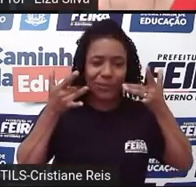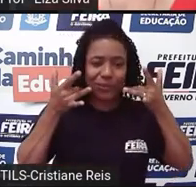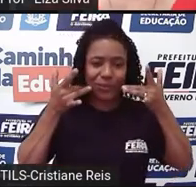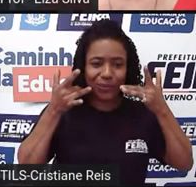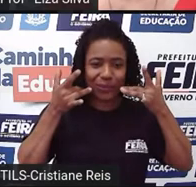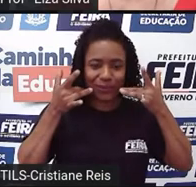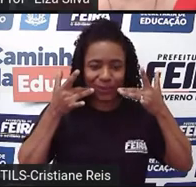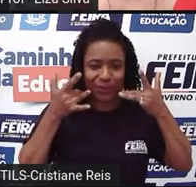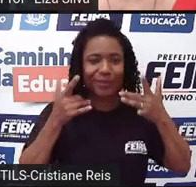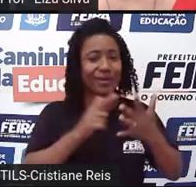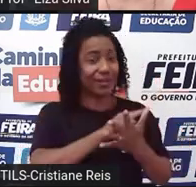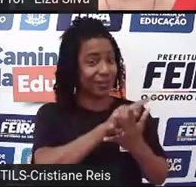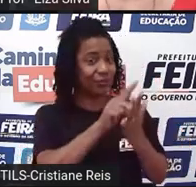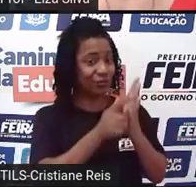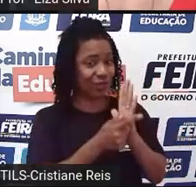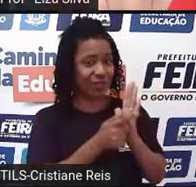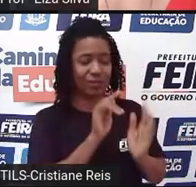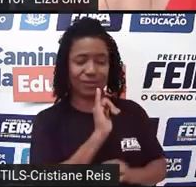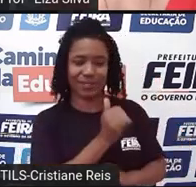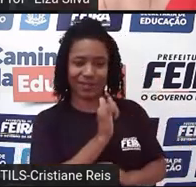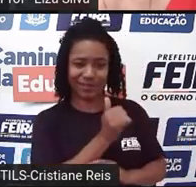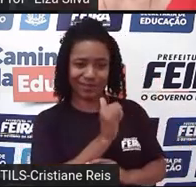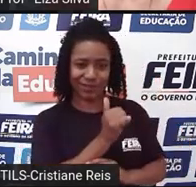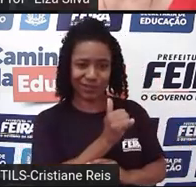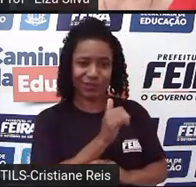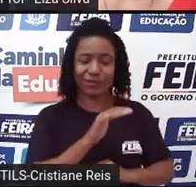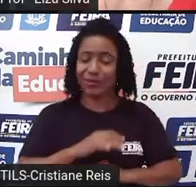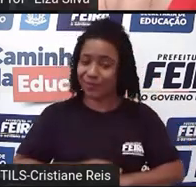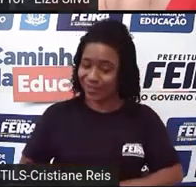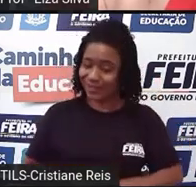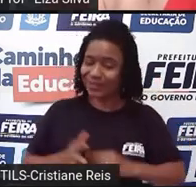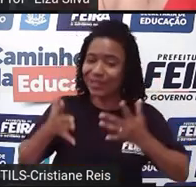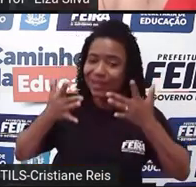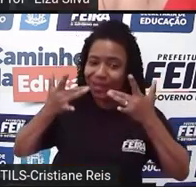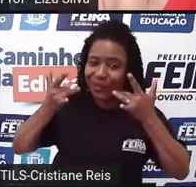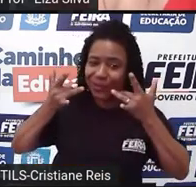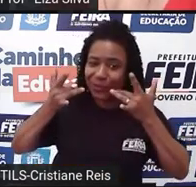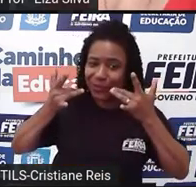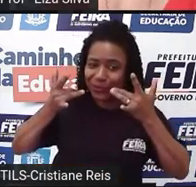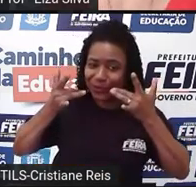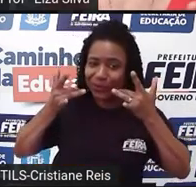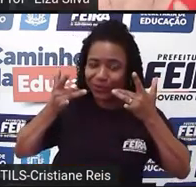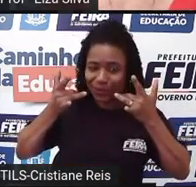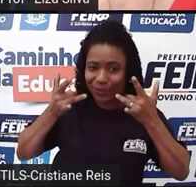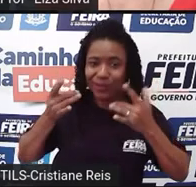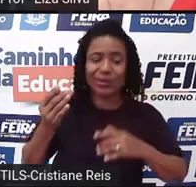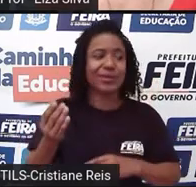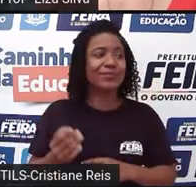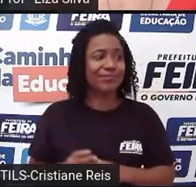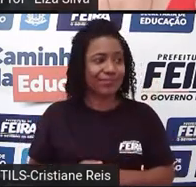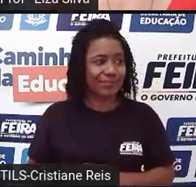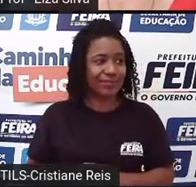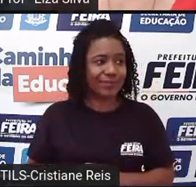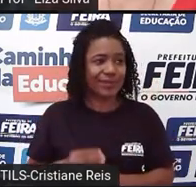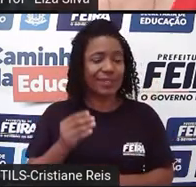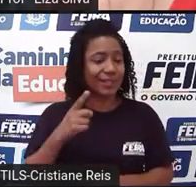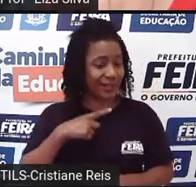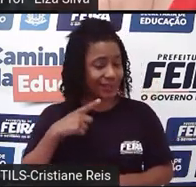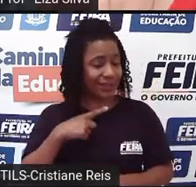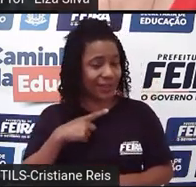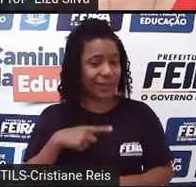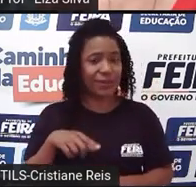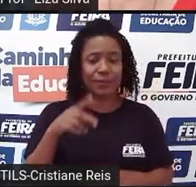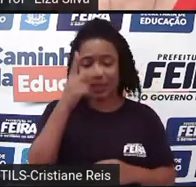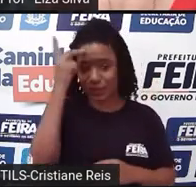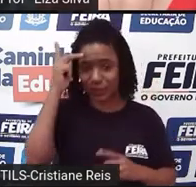existe uma grande diferença. A peça teatral é constituída de falas dos